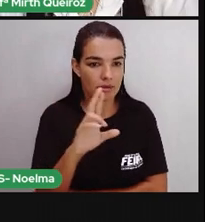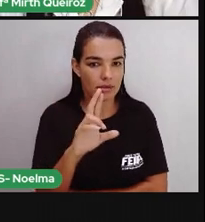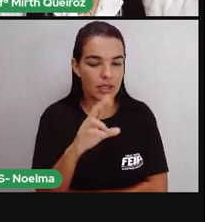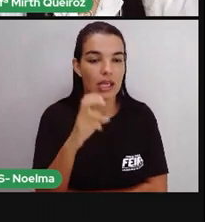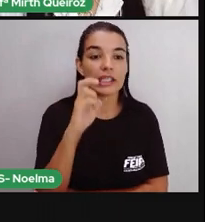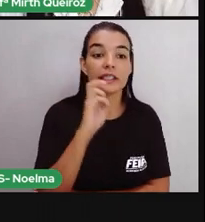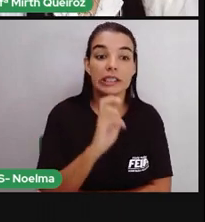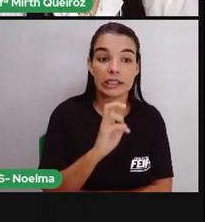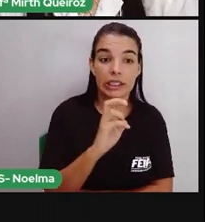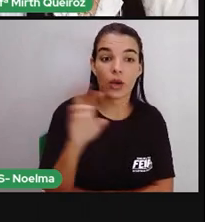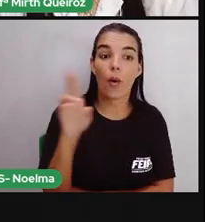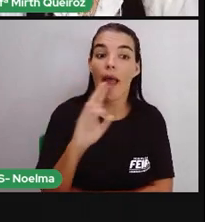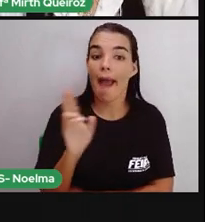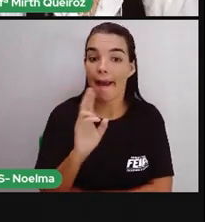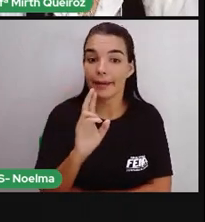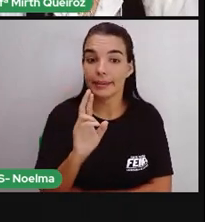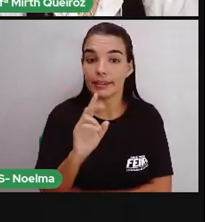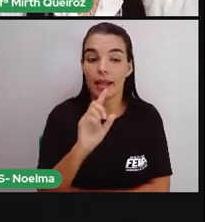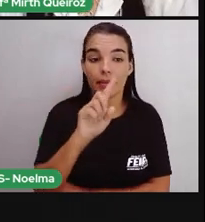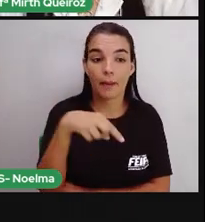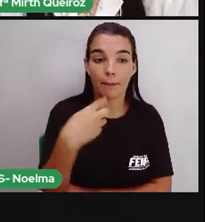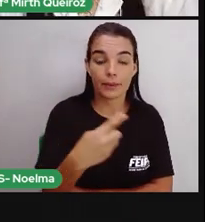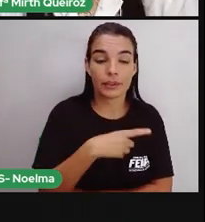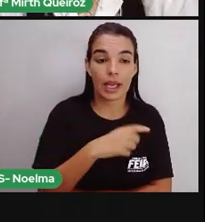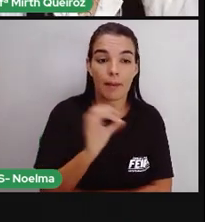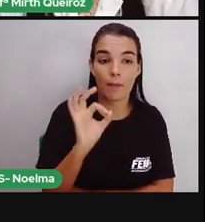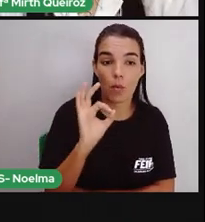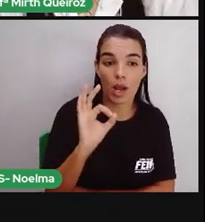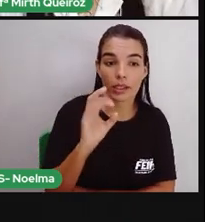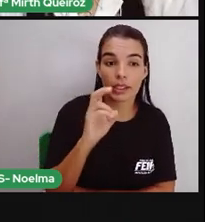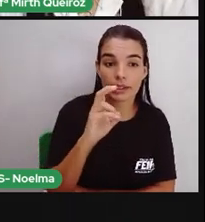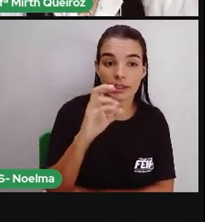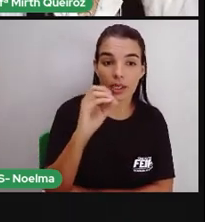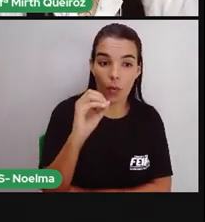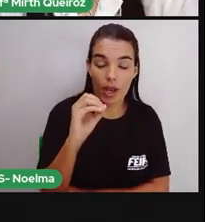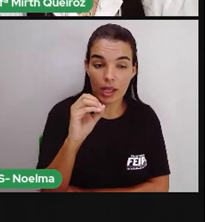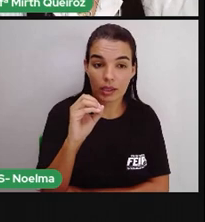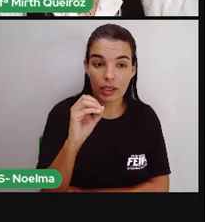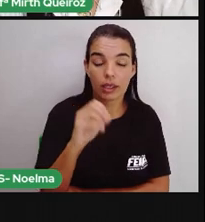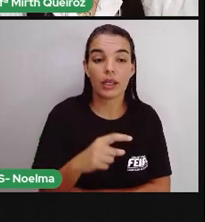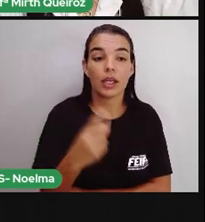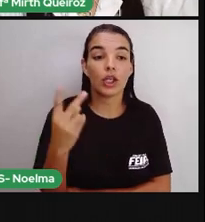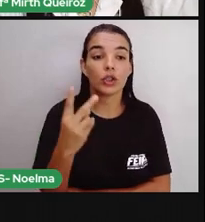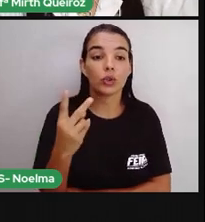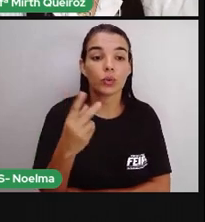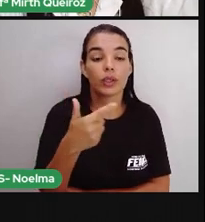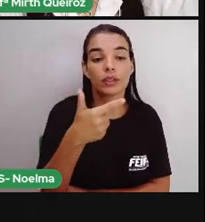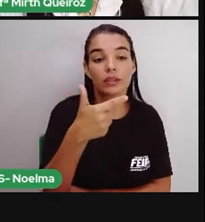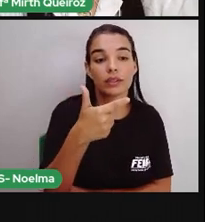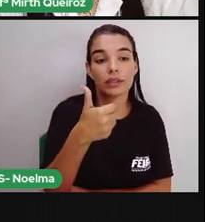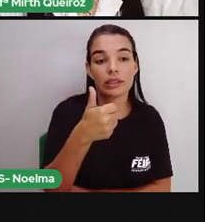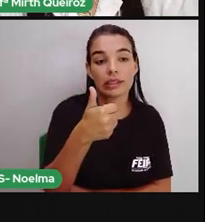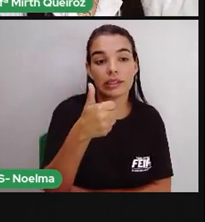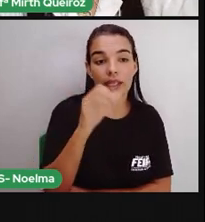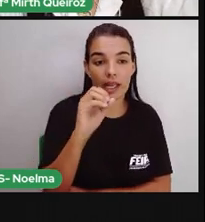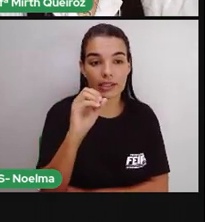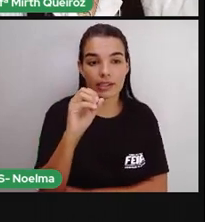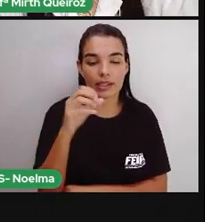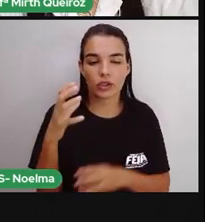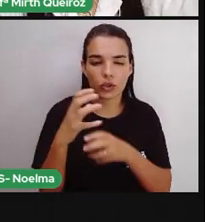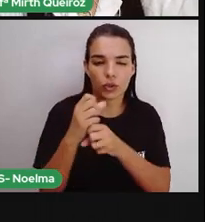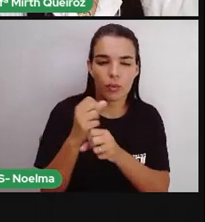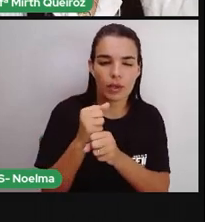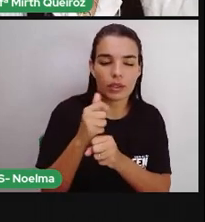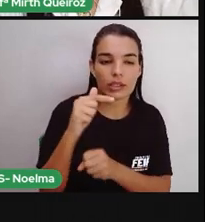Mais 5 reais. E mais uma moeda de 50. E duas de 10. Que dá 70 centavos, certo?